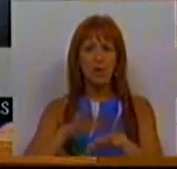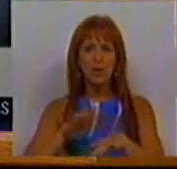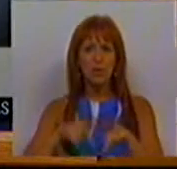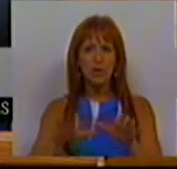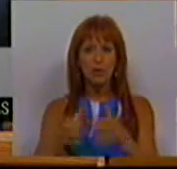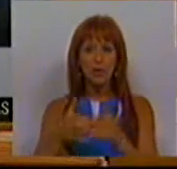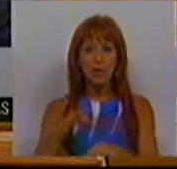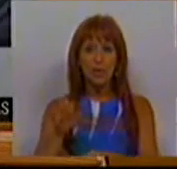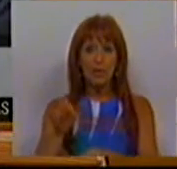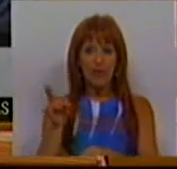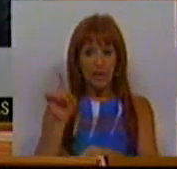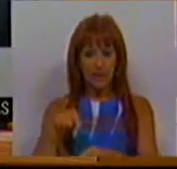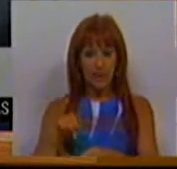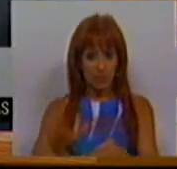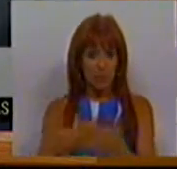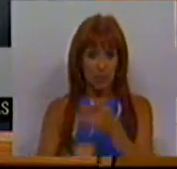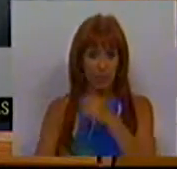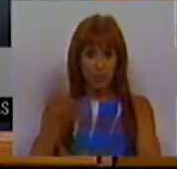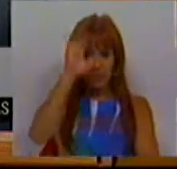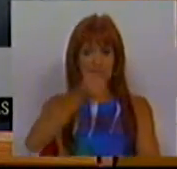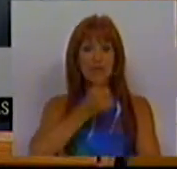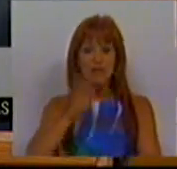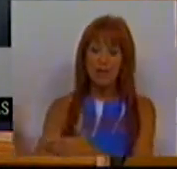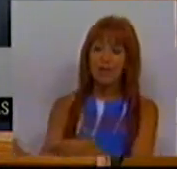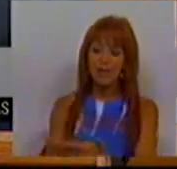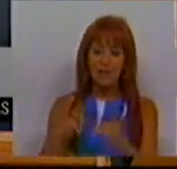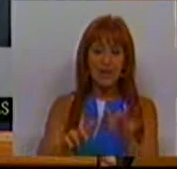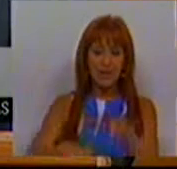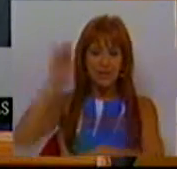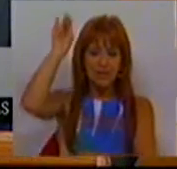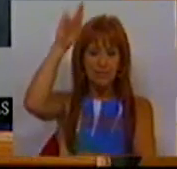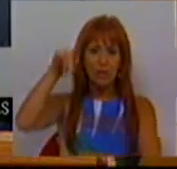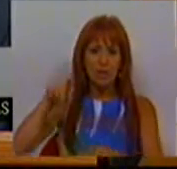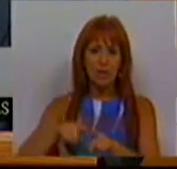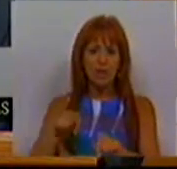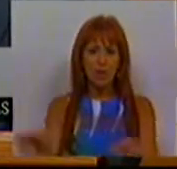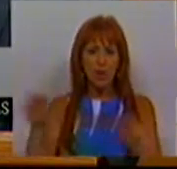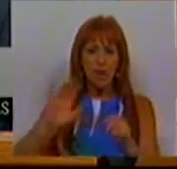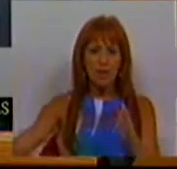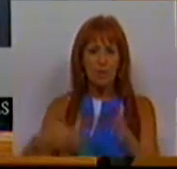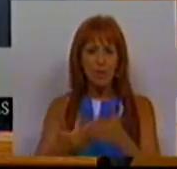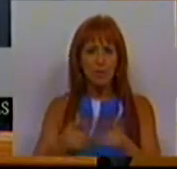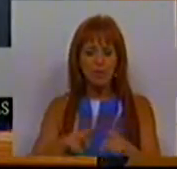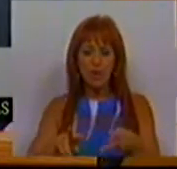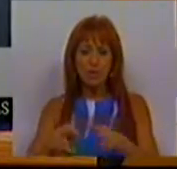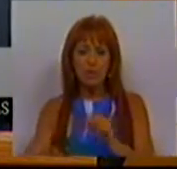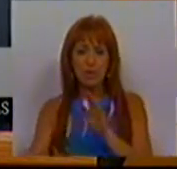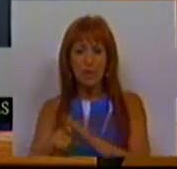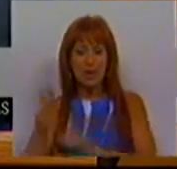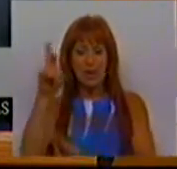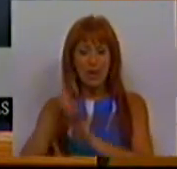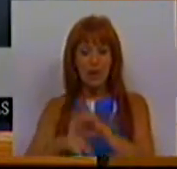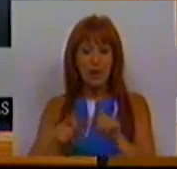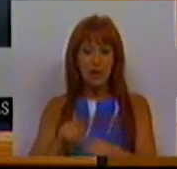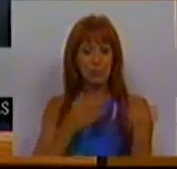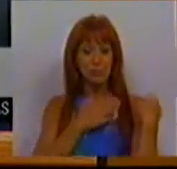apresentada pelo Partido Comunista. O Governo decidiu trazer à Assembleia da República uma nova proposta de alteração da lei que regula